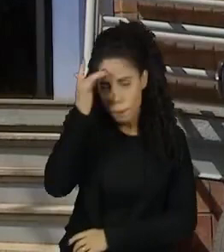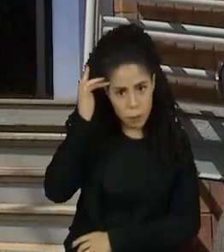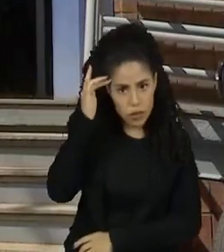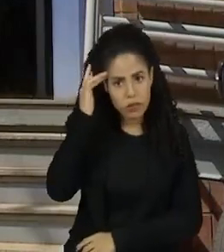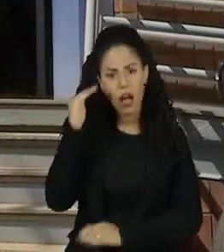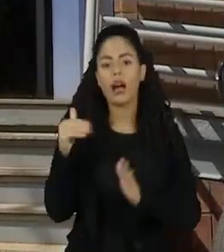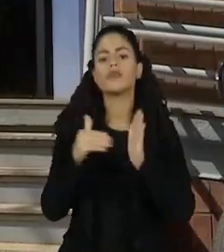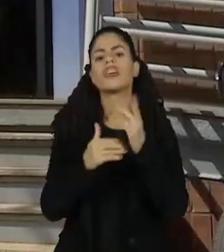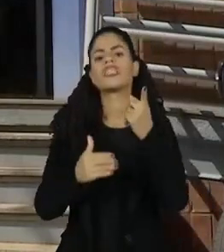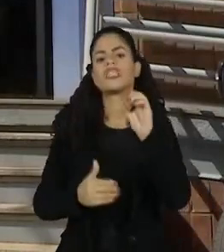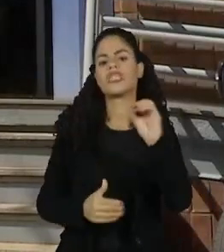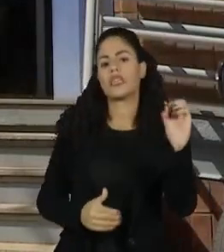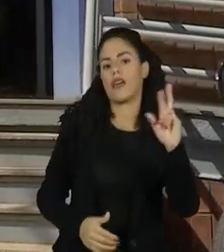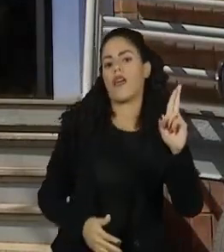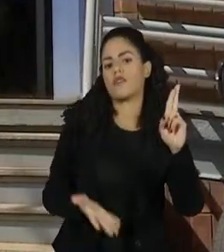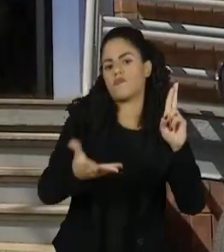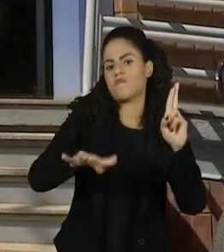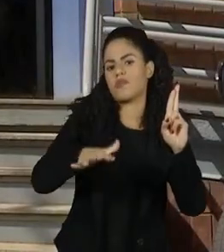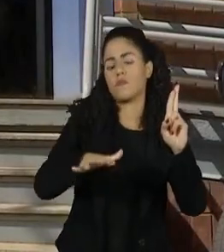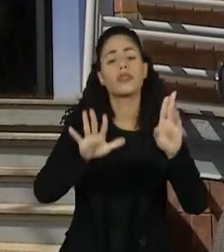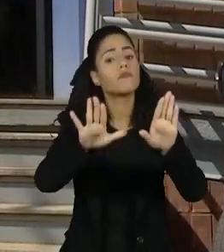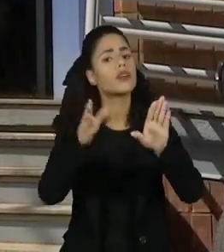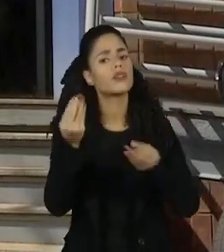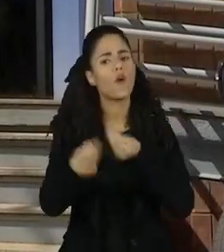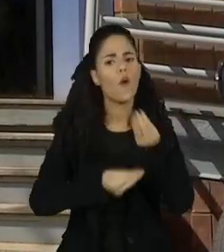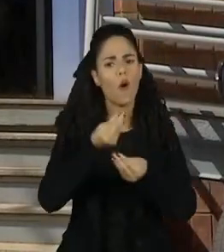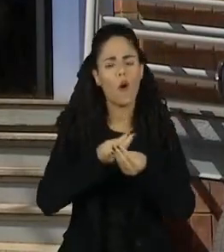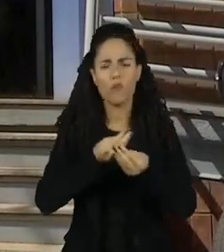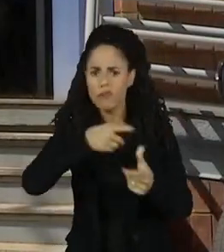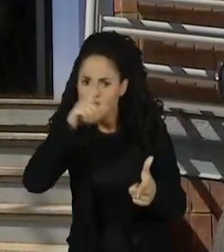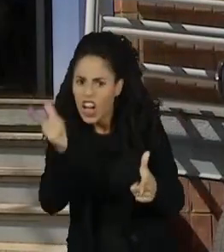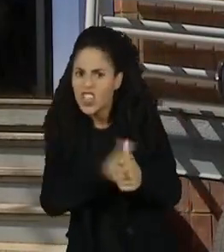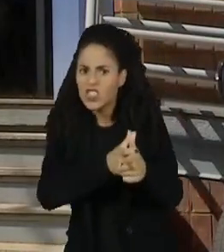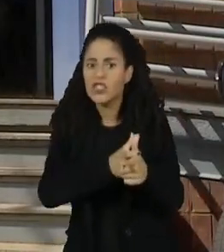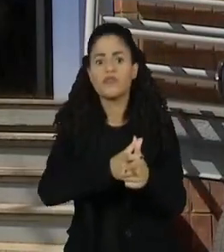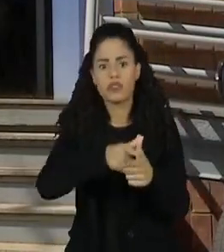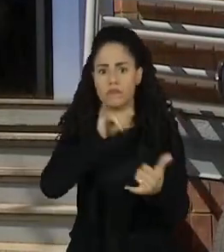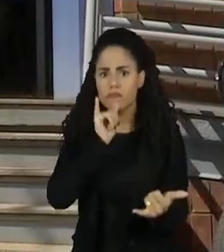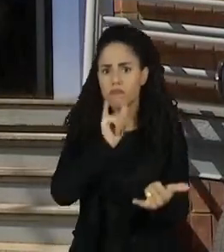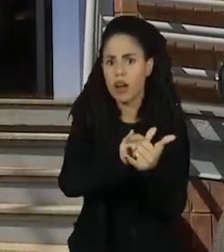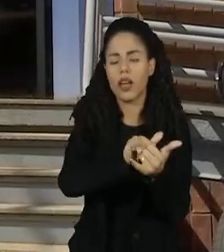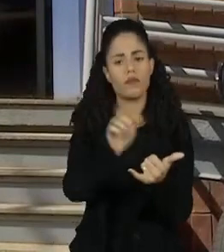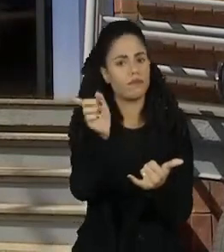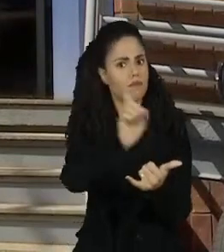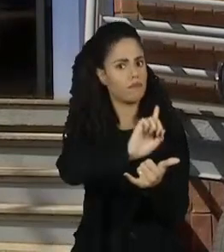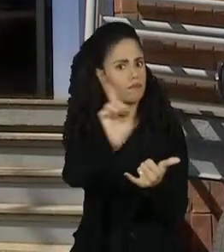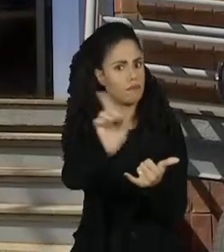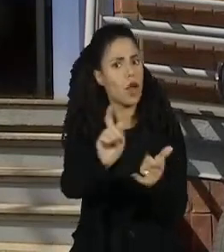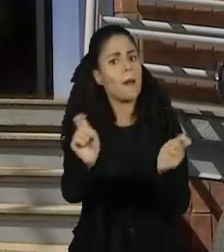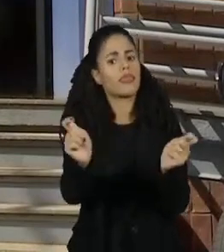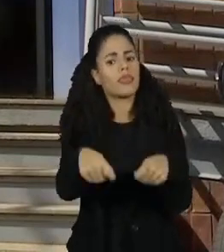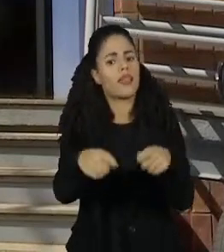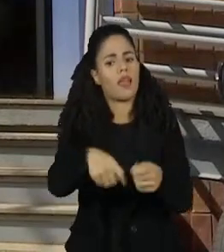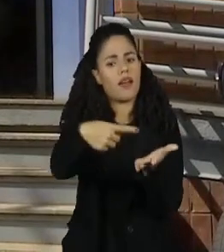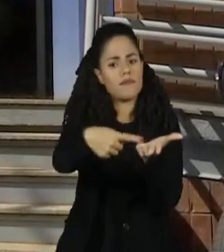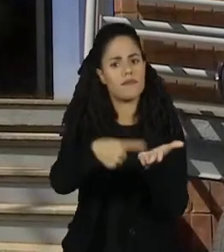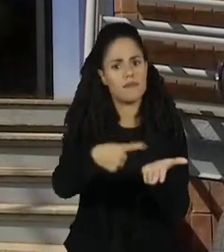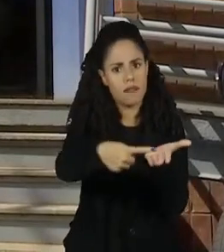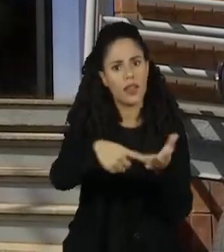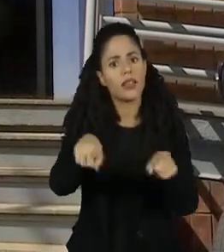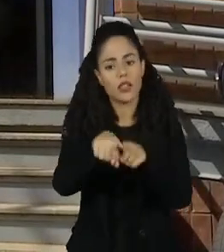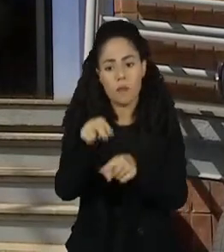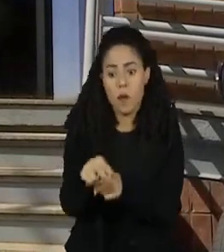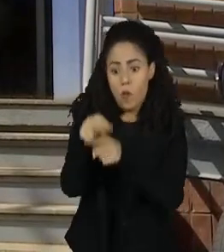até R$ Isso não significa que a dívida foi perdoada, mas abre a possibilidade de a pessoa pegar um